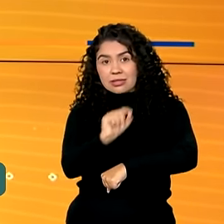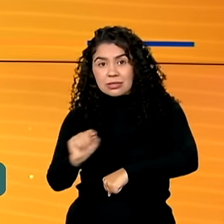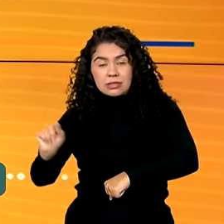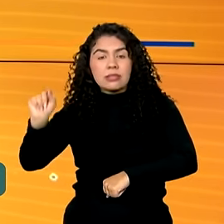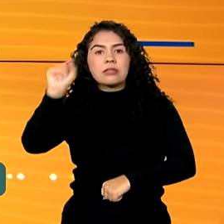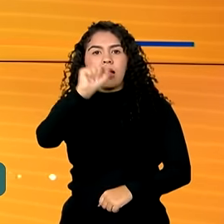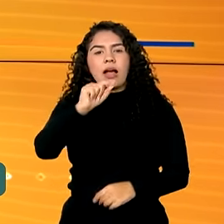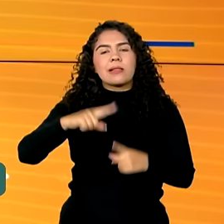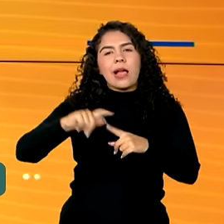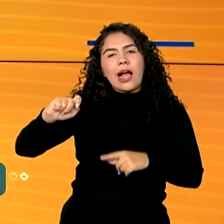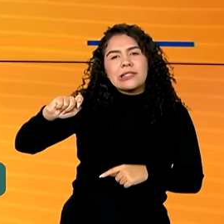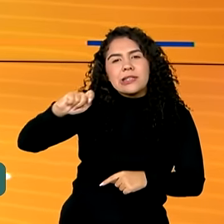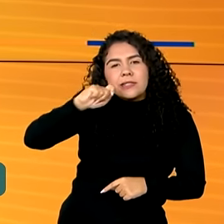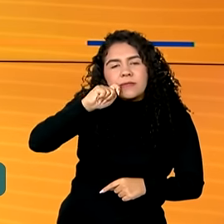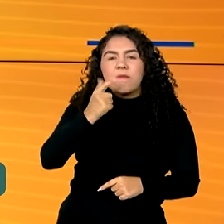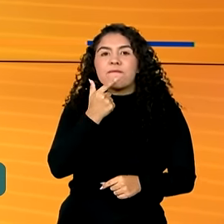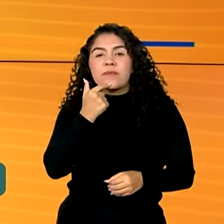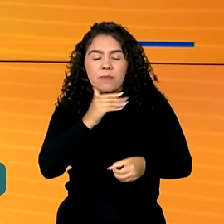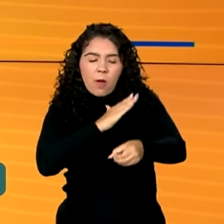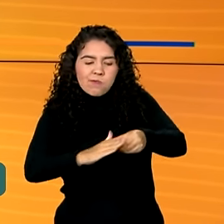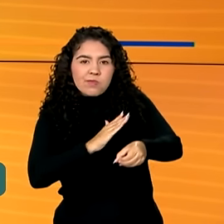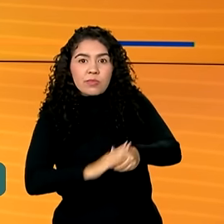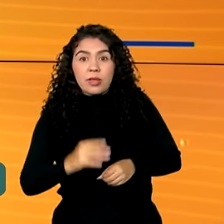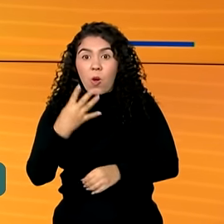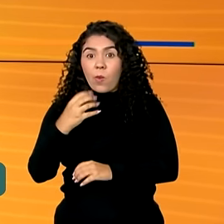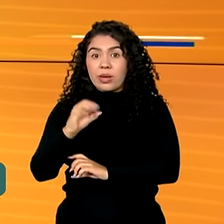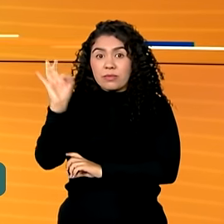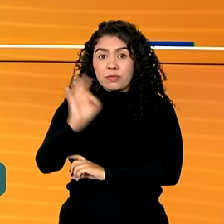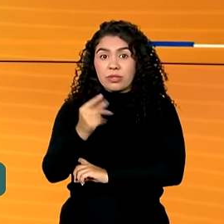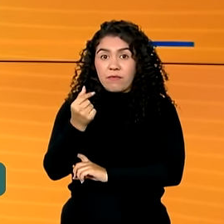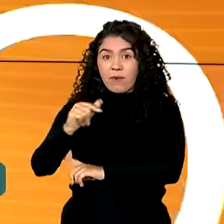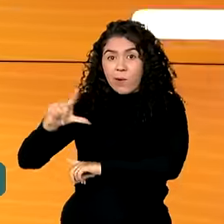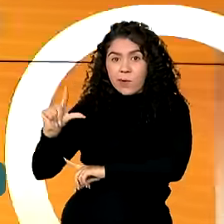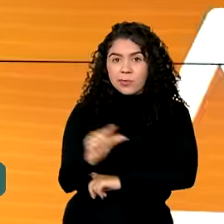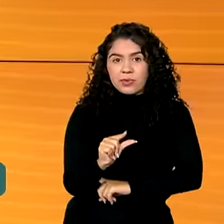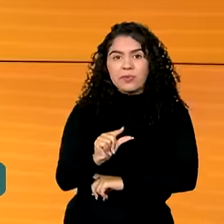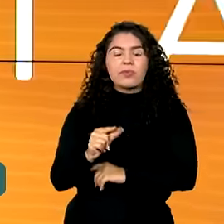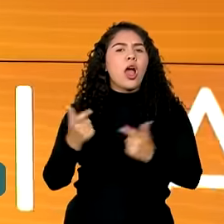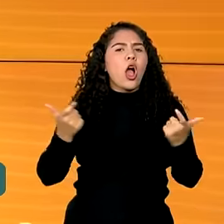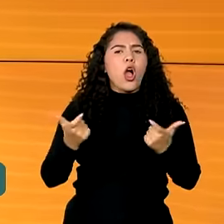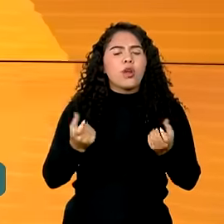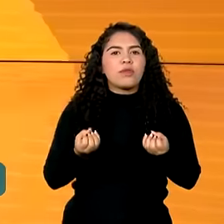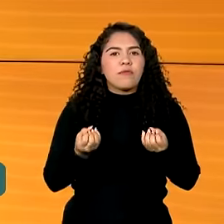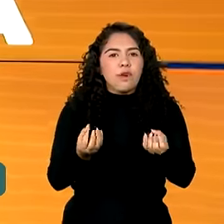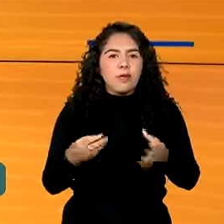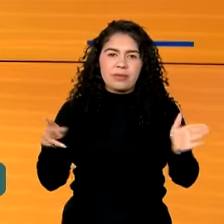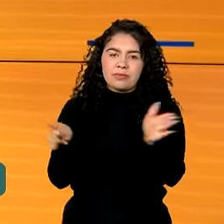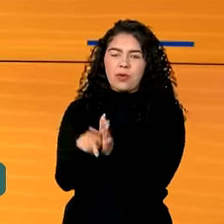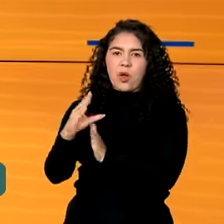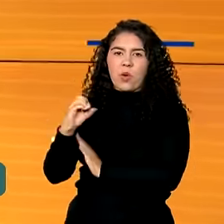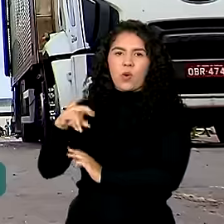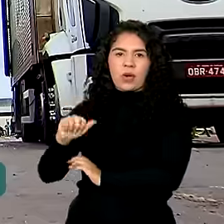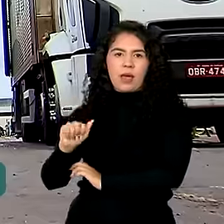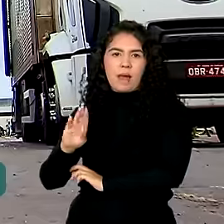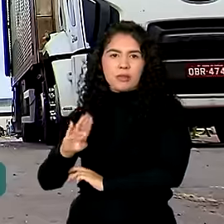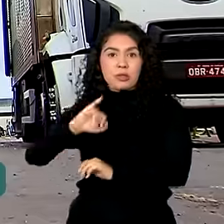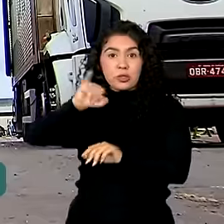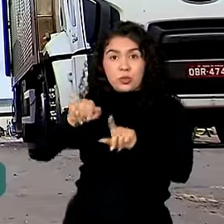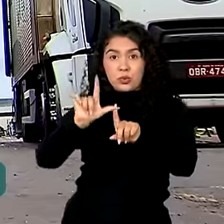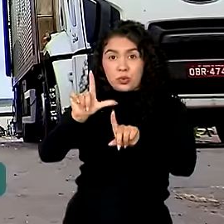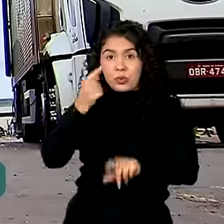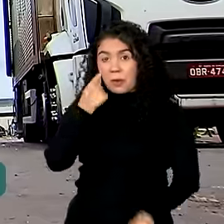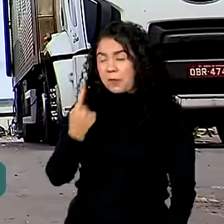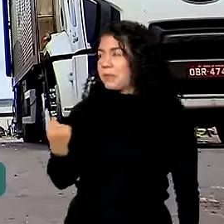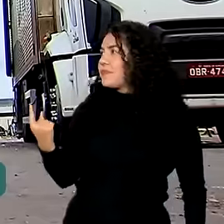tomate estão, em média, 40% mais baratos. Os dados estão no boletim do mês de julho da Conab. O